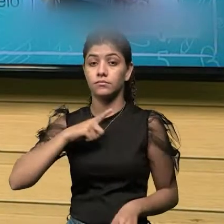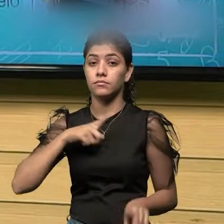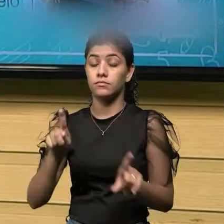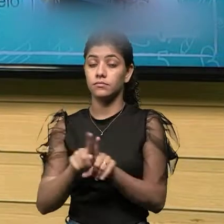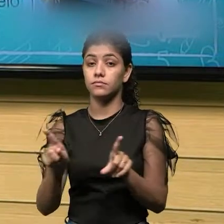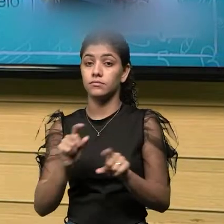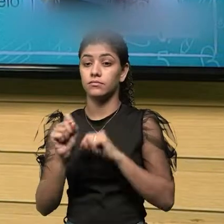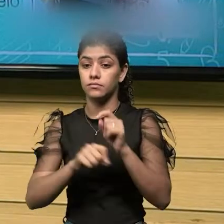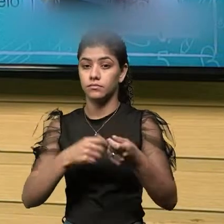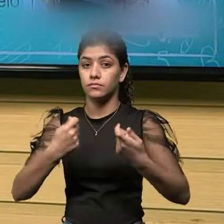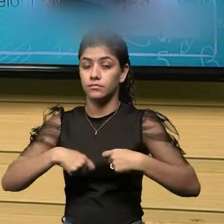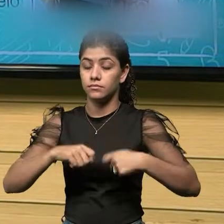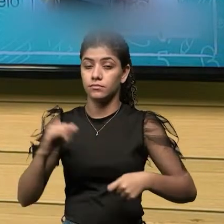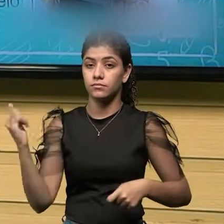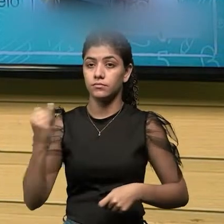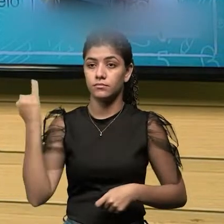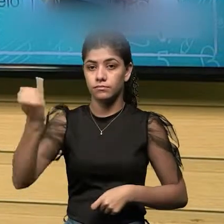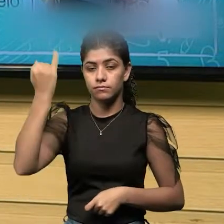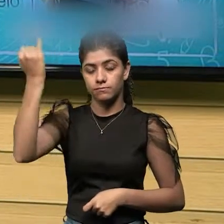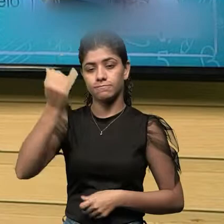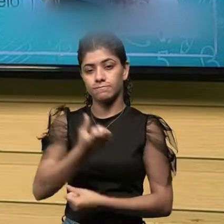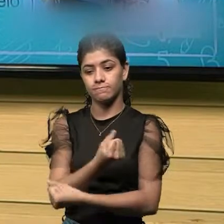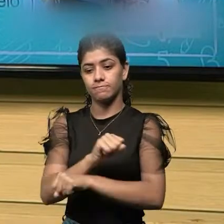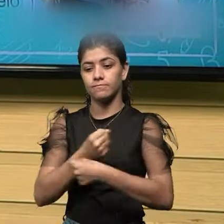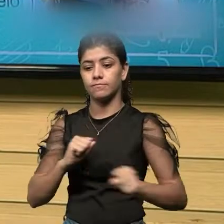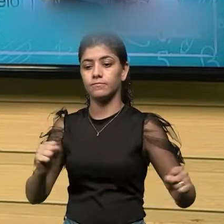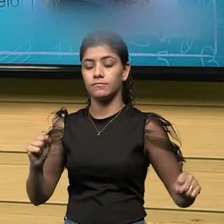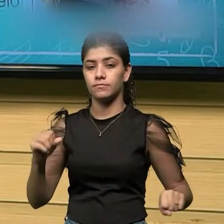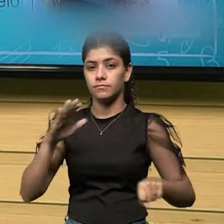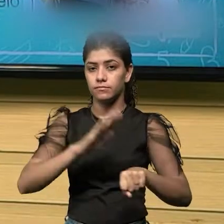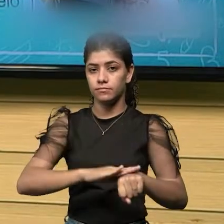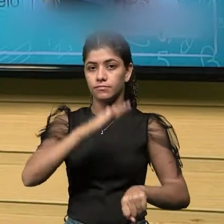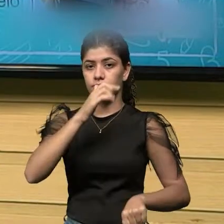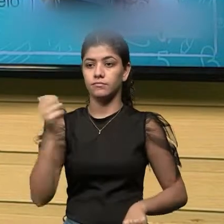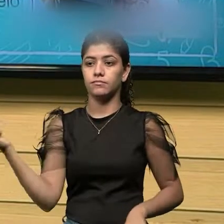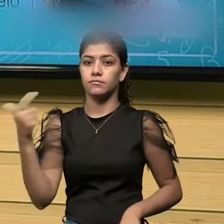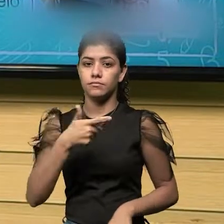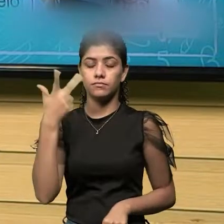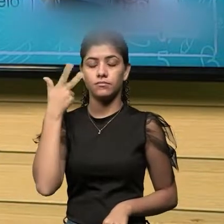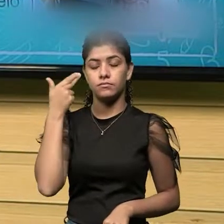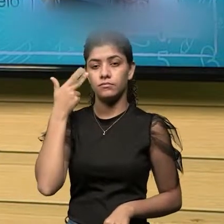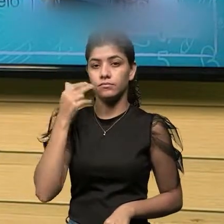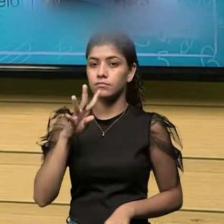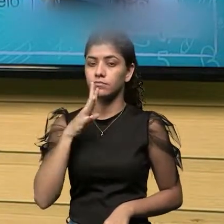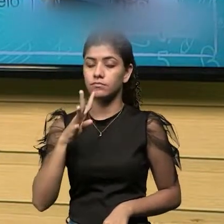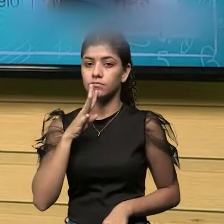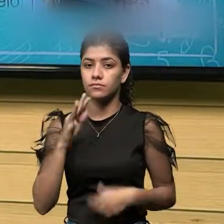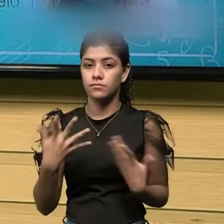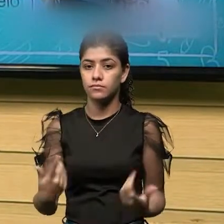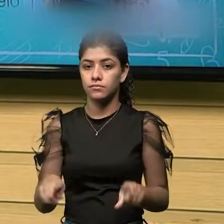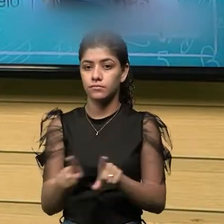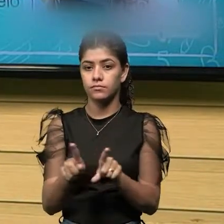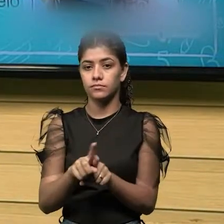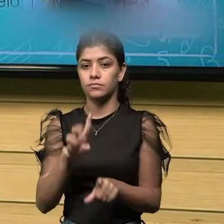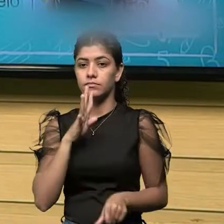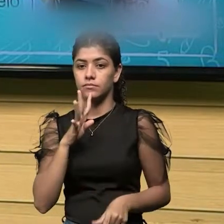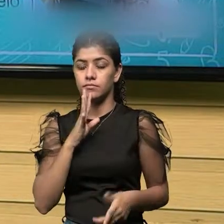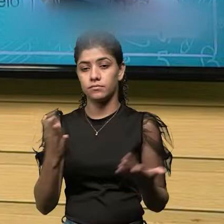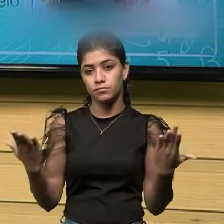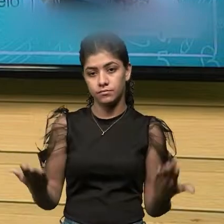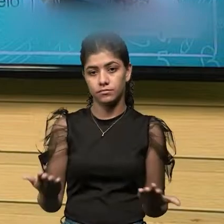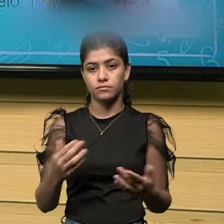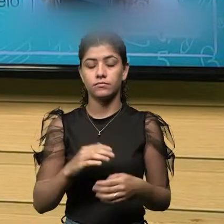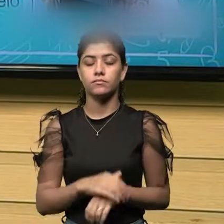precisão grande, bem maior do que os instrumentos mais comuns, mais conhecidos, que a gente também vai conhecer aqui um pouco eles,